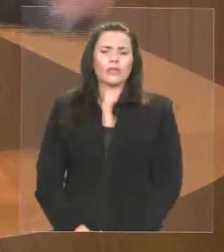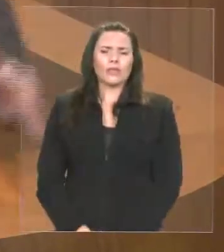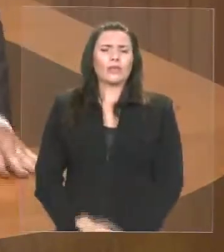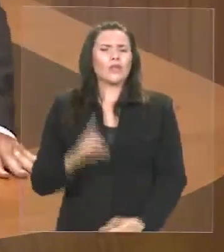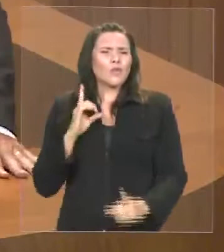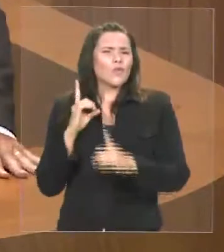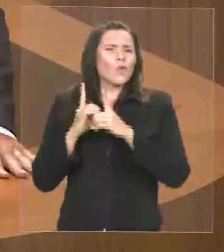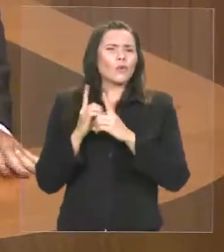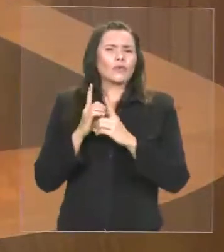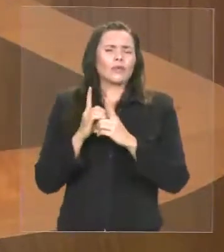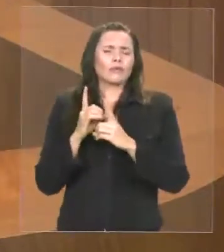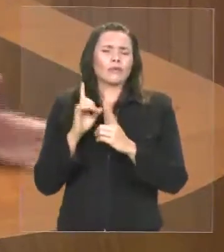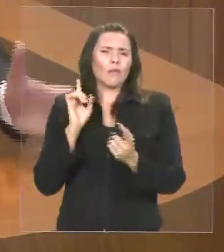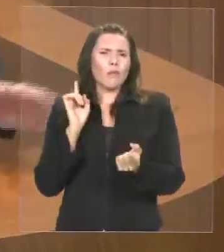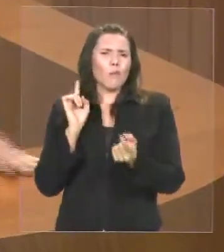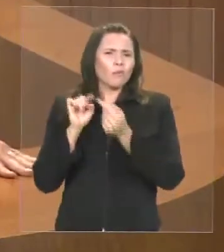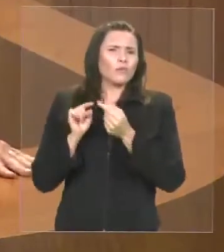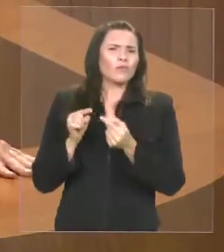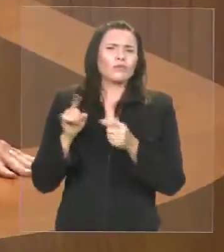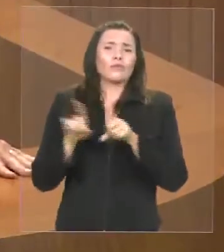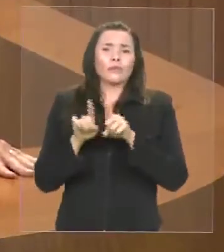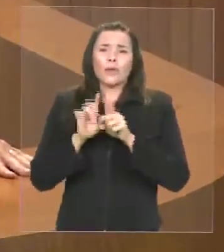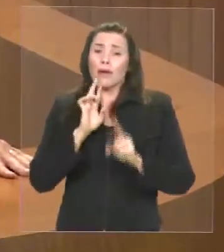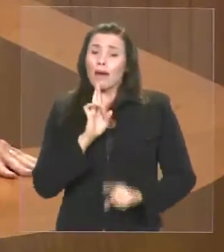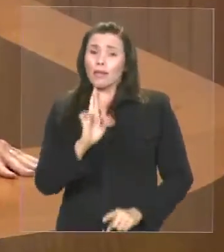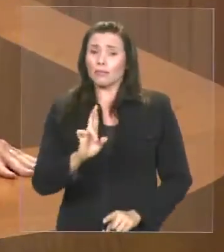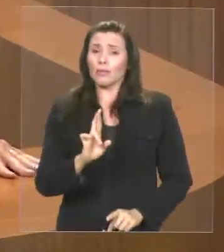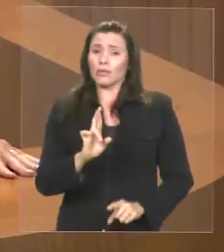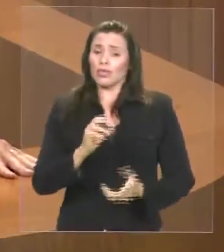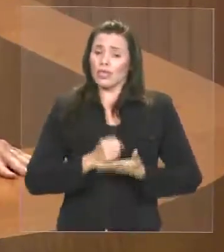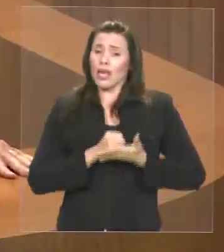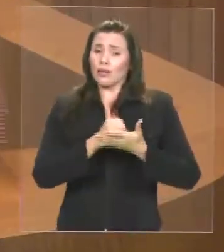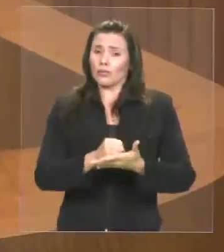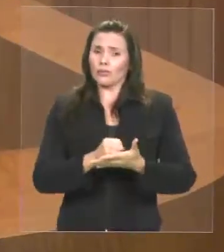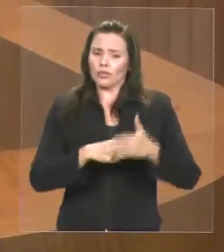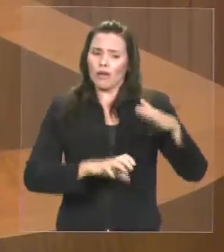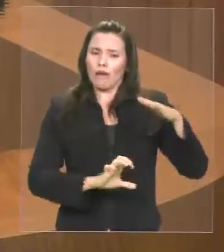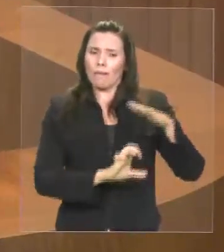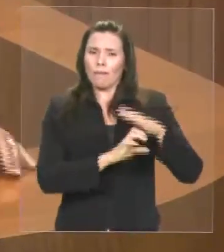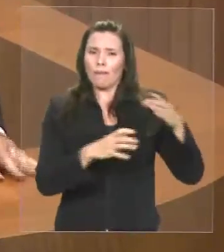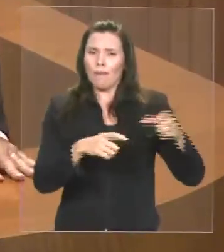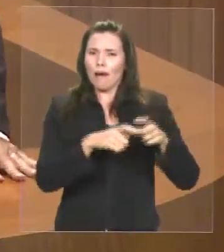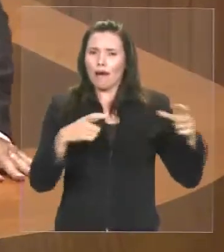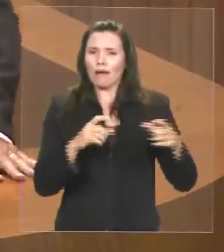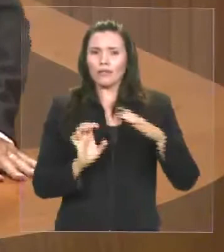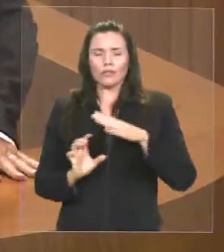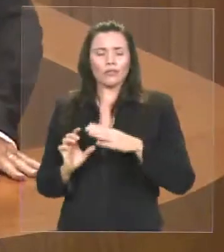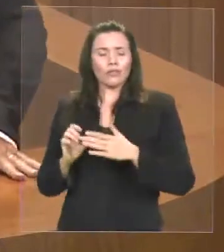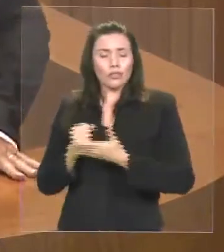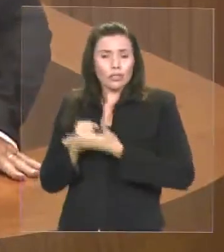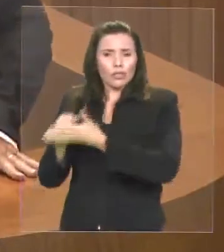não só os mais ricos. Eu acho que isso é uma proposta de conciliação, é uma proposta de entendimento.